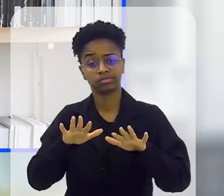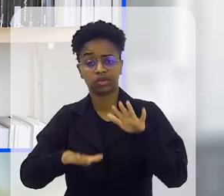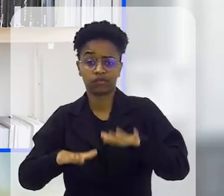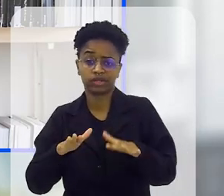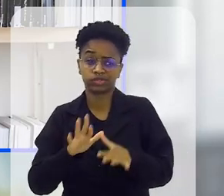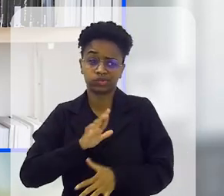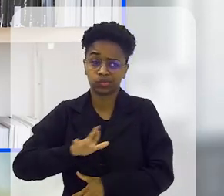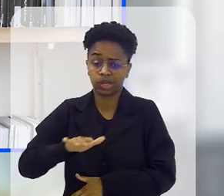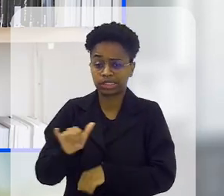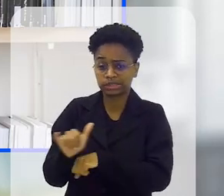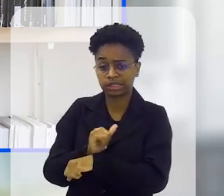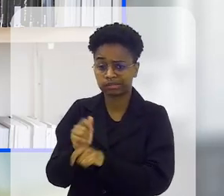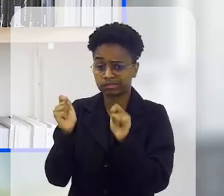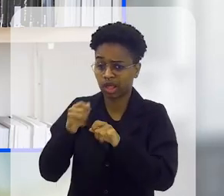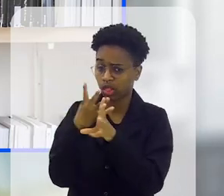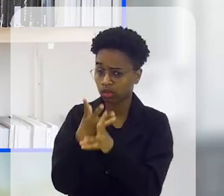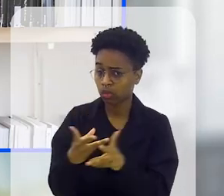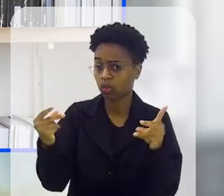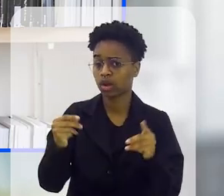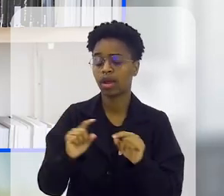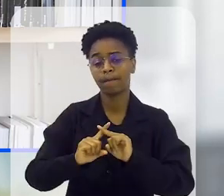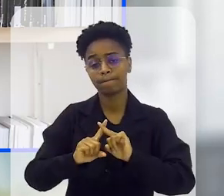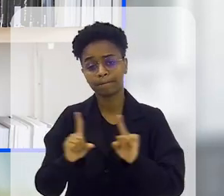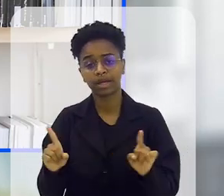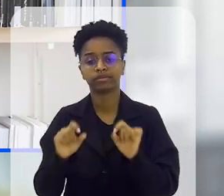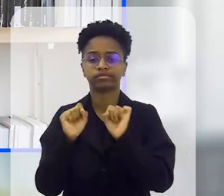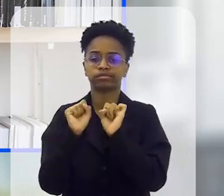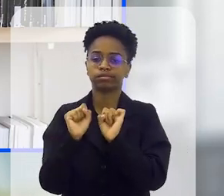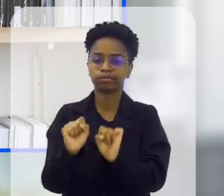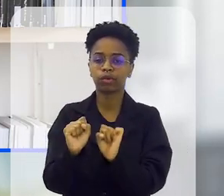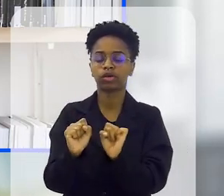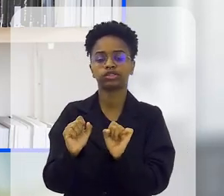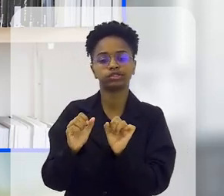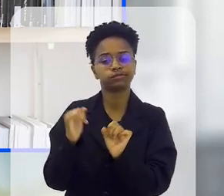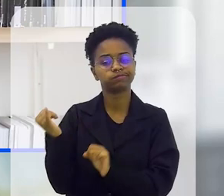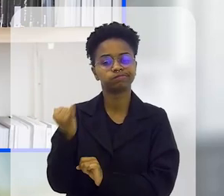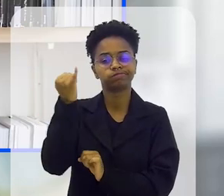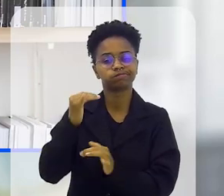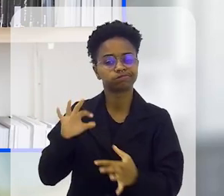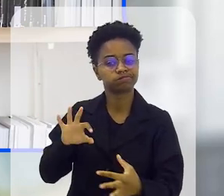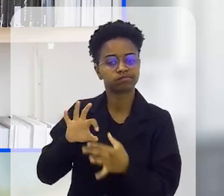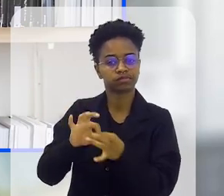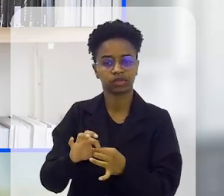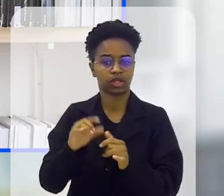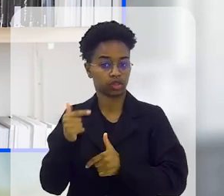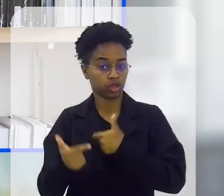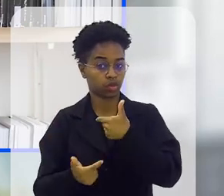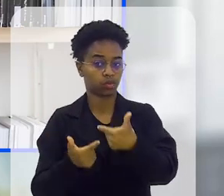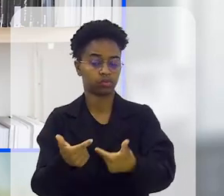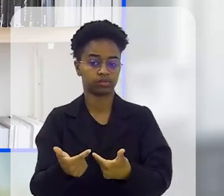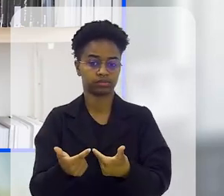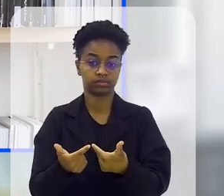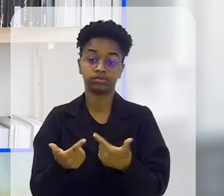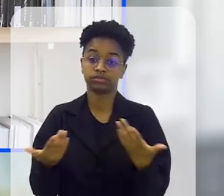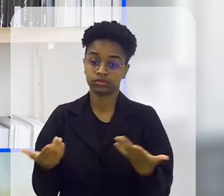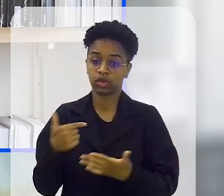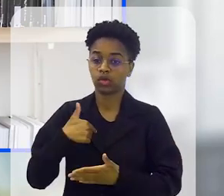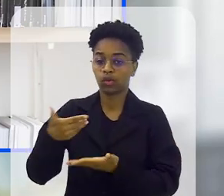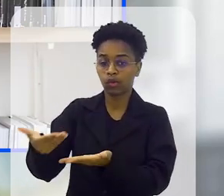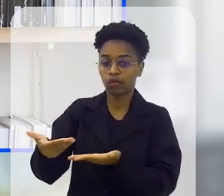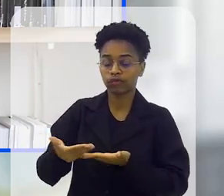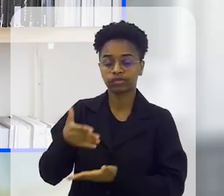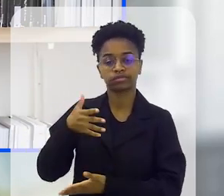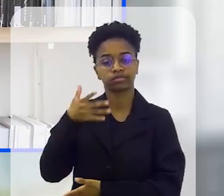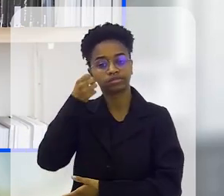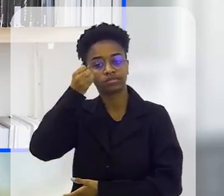ser exatamente um instrumento de cura, mas pode representar e ser uma importante aliada nessa batalha. Para falarmos